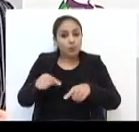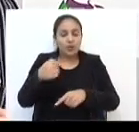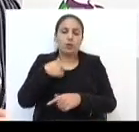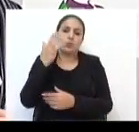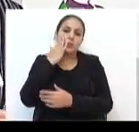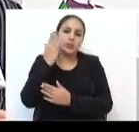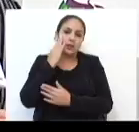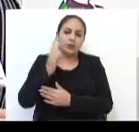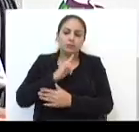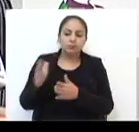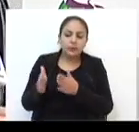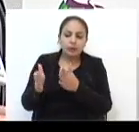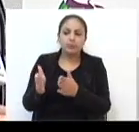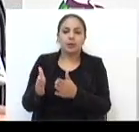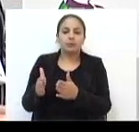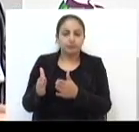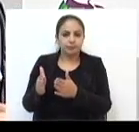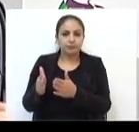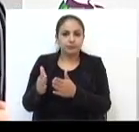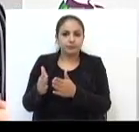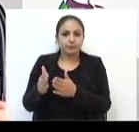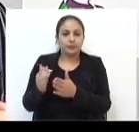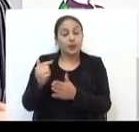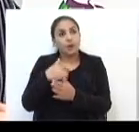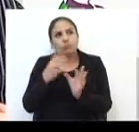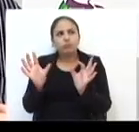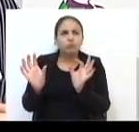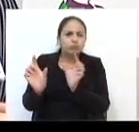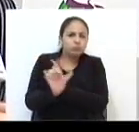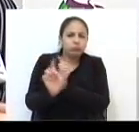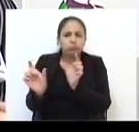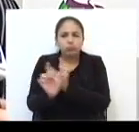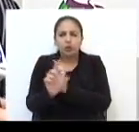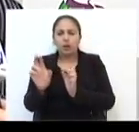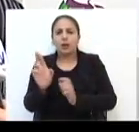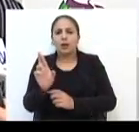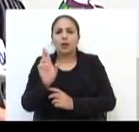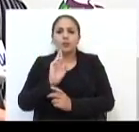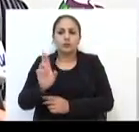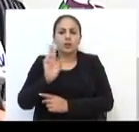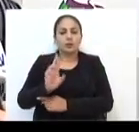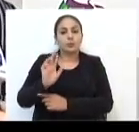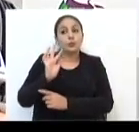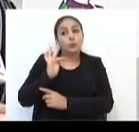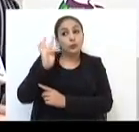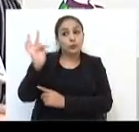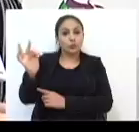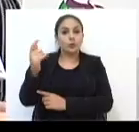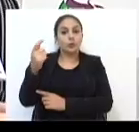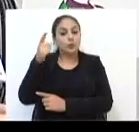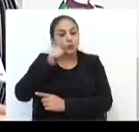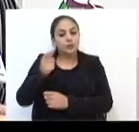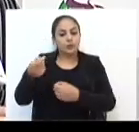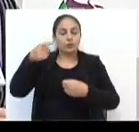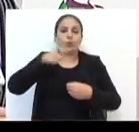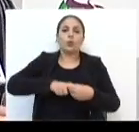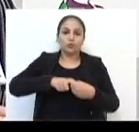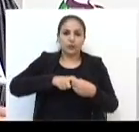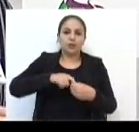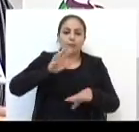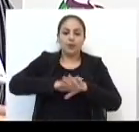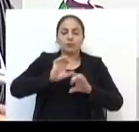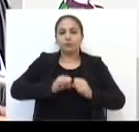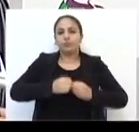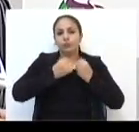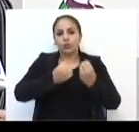Eu sei que tenho uma caminhada pela frente. Estou assimilando esse resultado para ali na frente poder voltar e